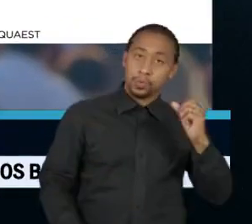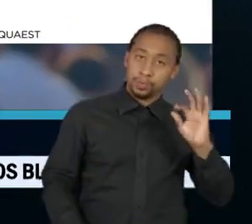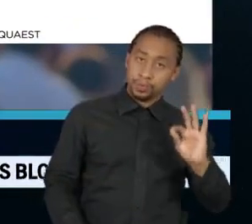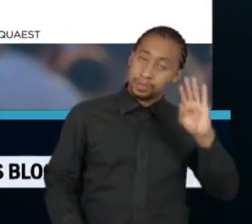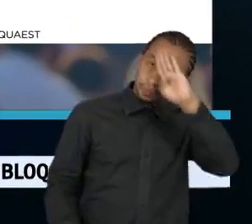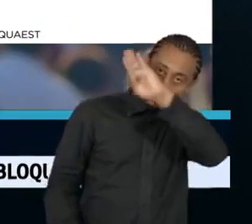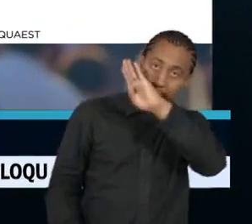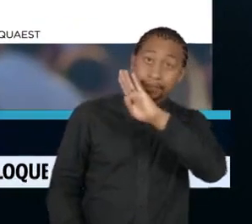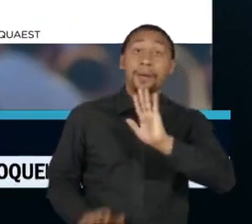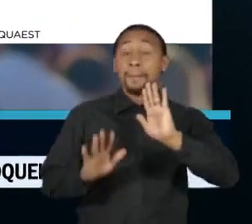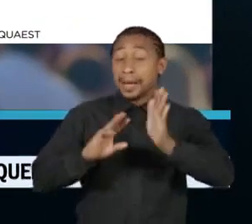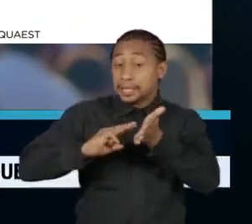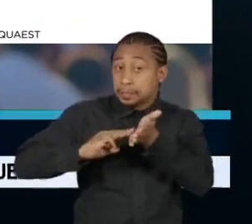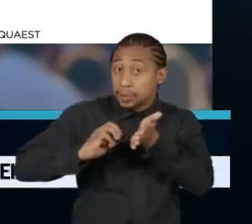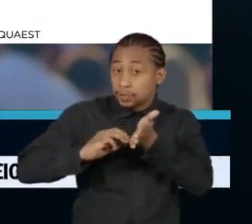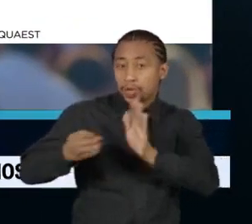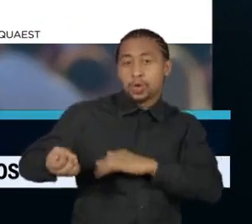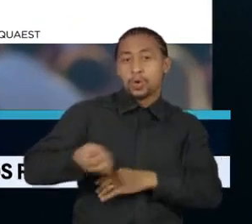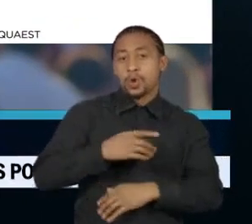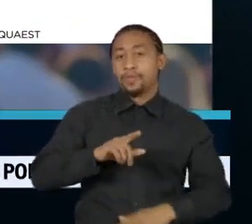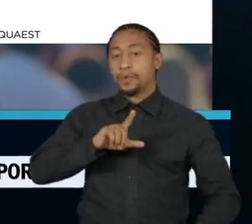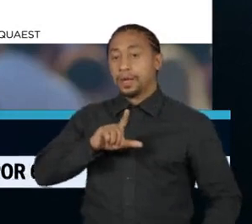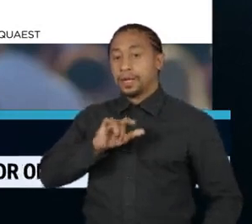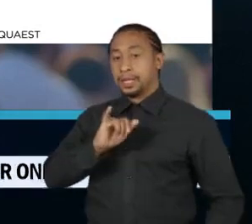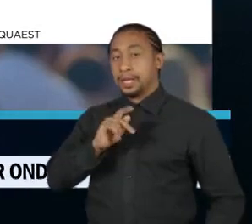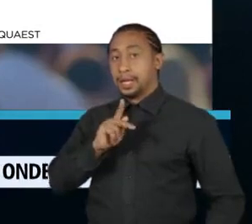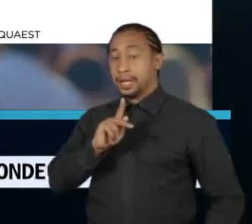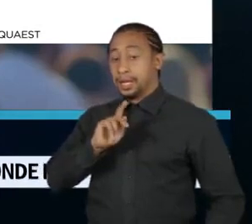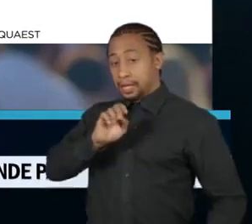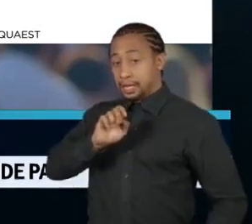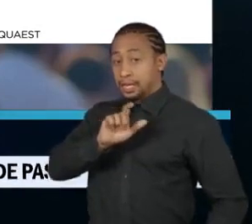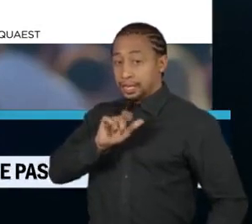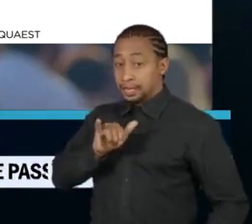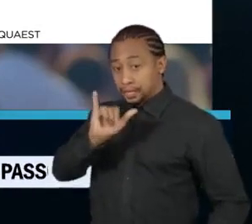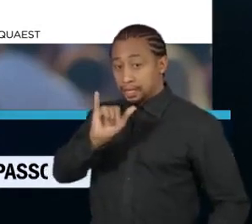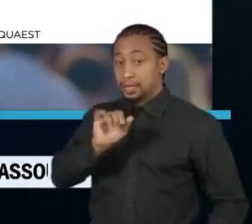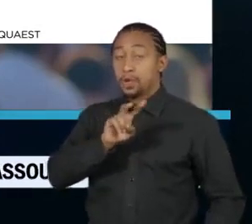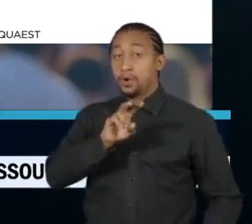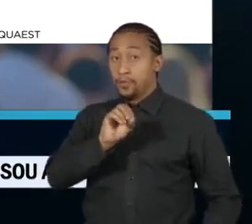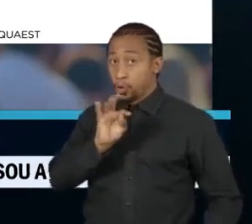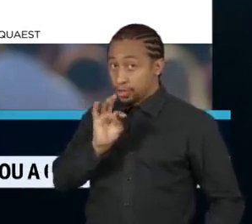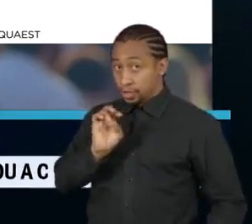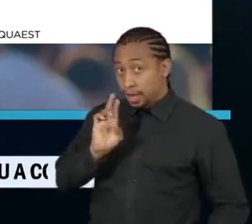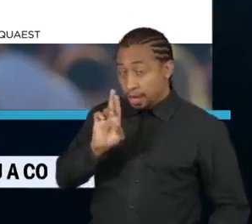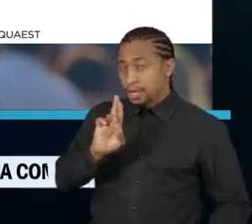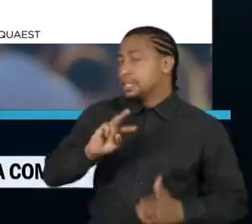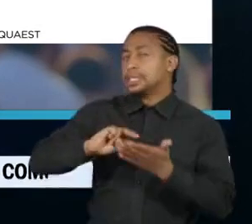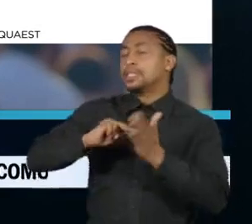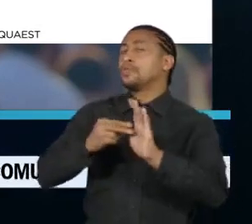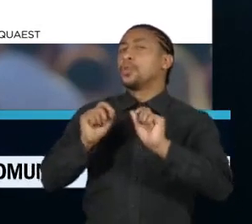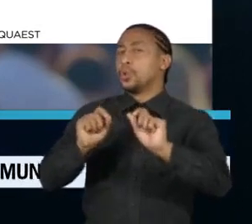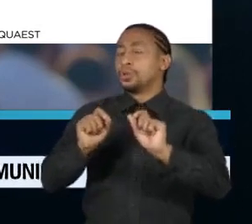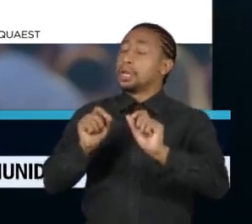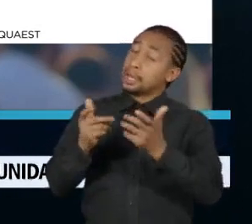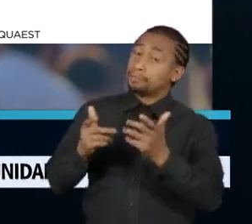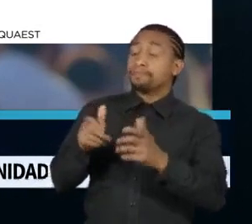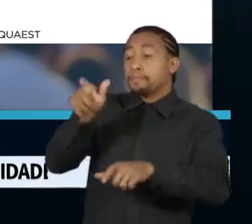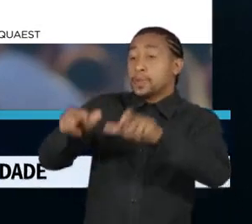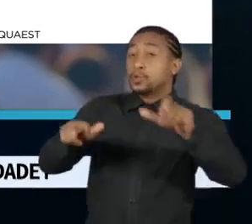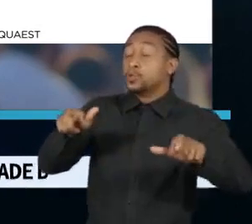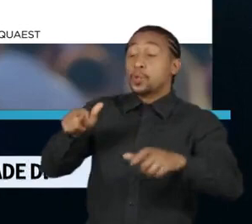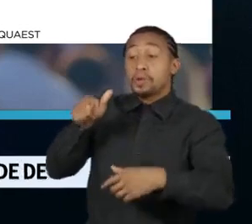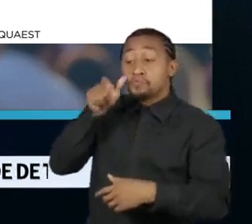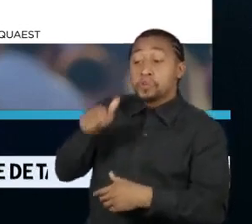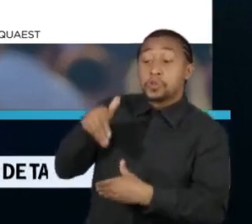usar um mecanismo chamado de Likely Voter, expressão que significa eleitor provável, uma novidade do segundo turno,